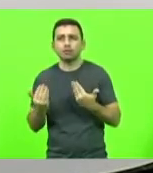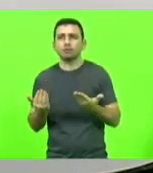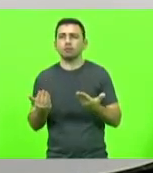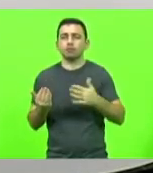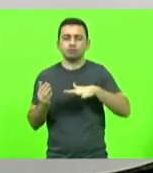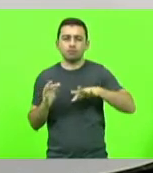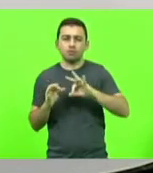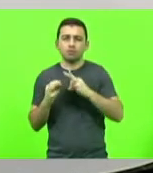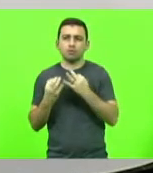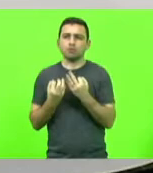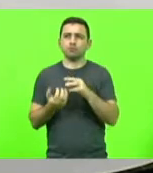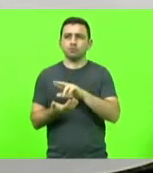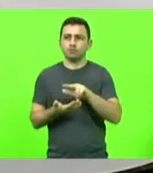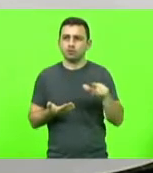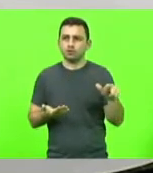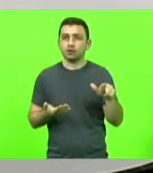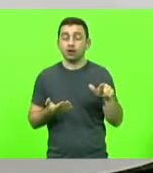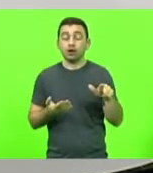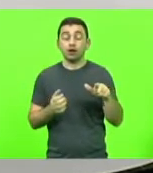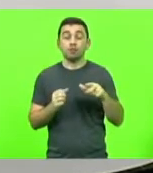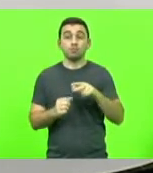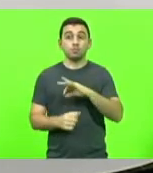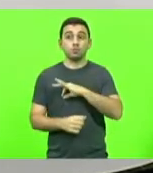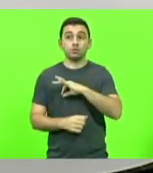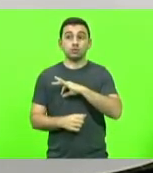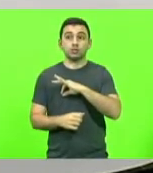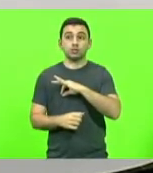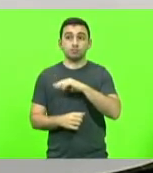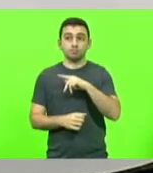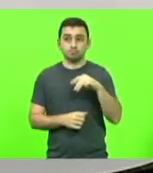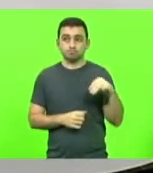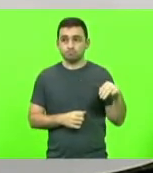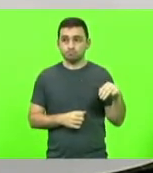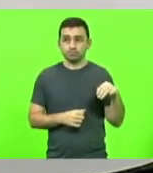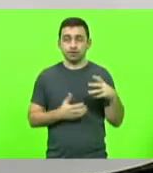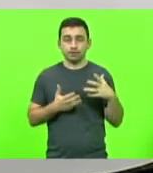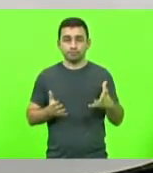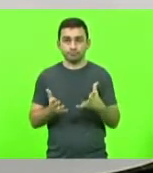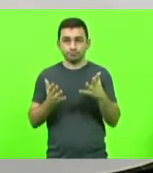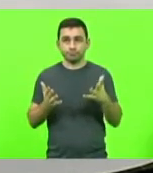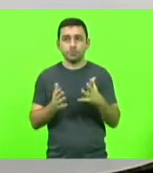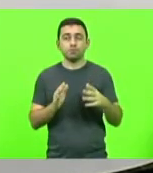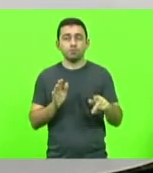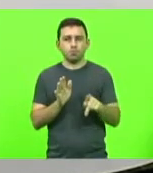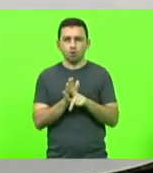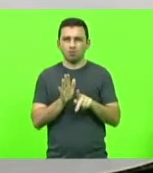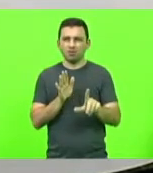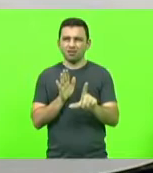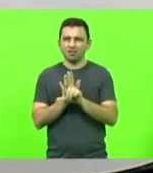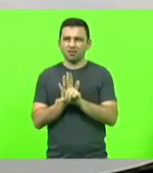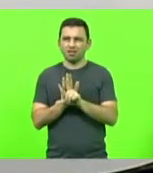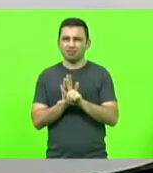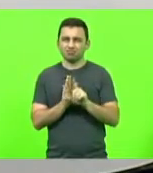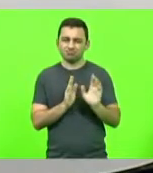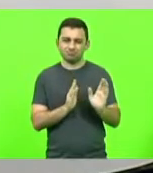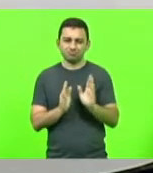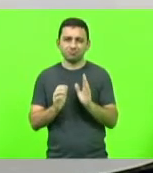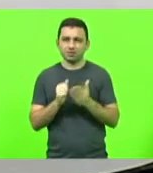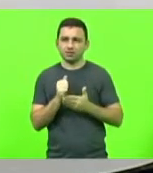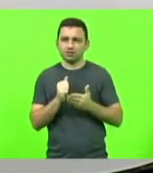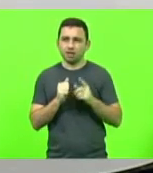E a Polícia Militar, de tempos em tempos, busca promover, por meio da lei de organização básica, que é um